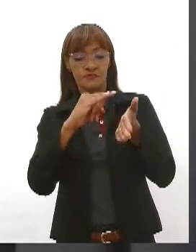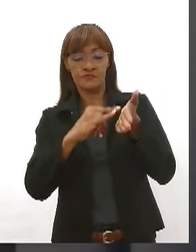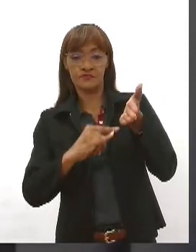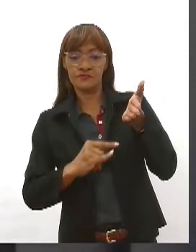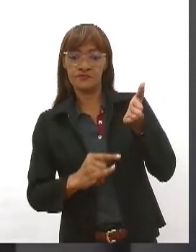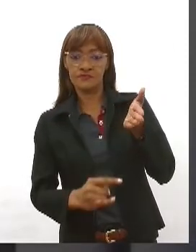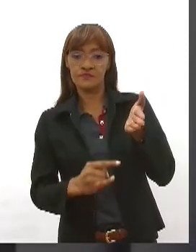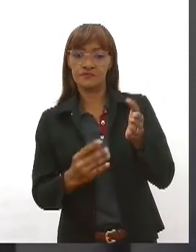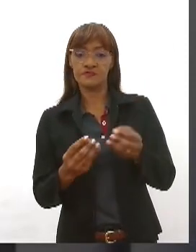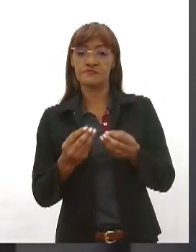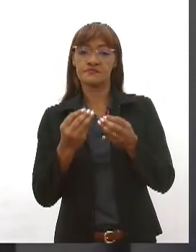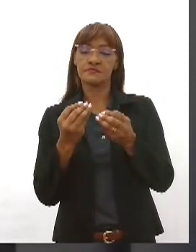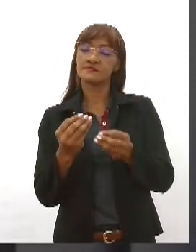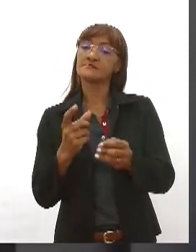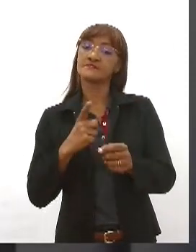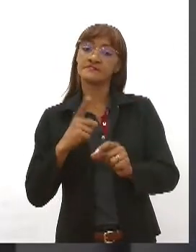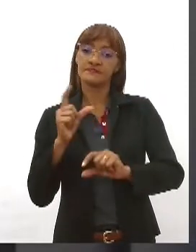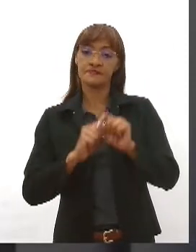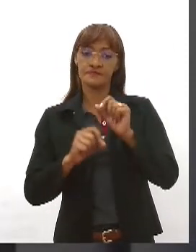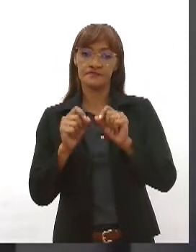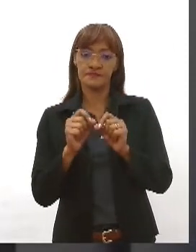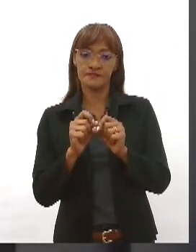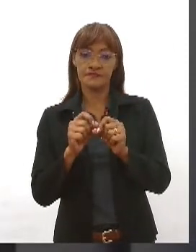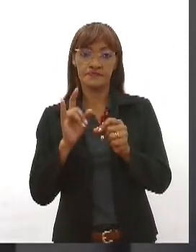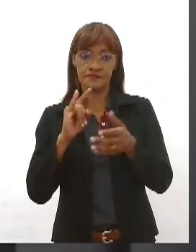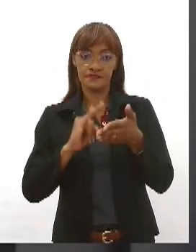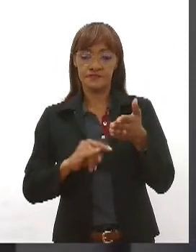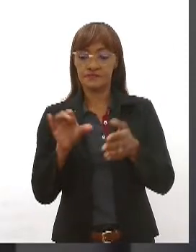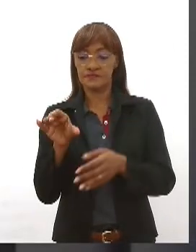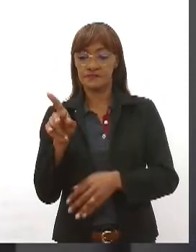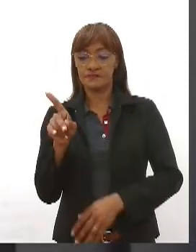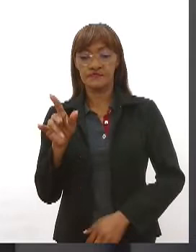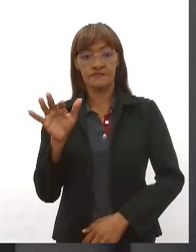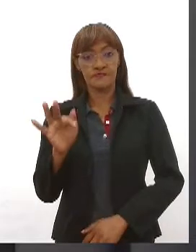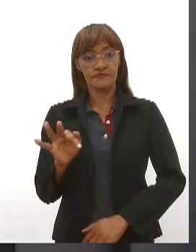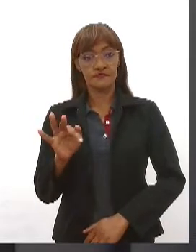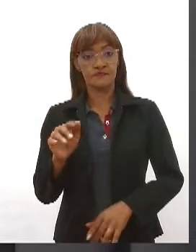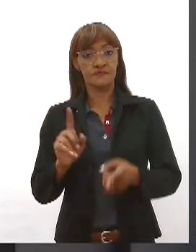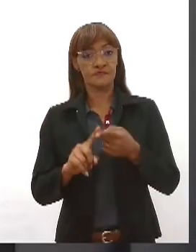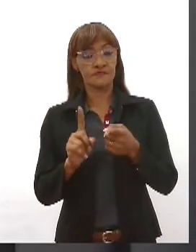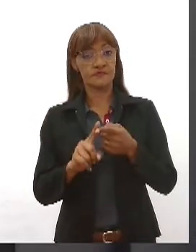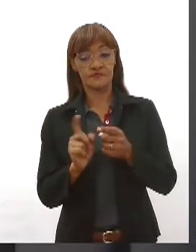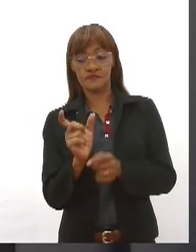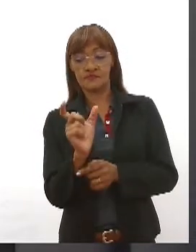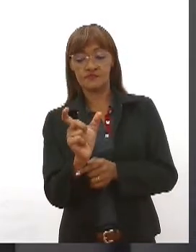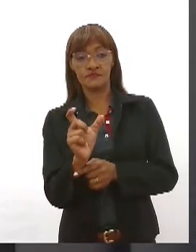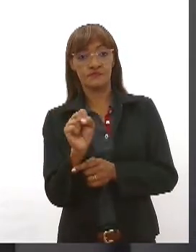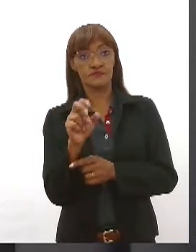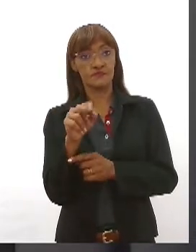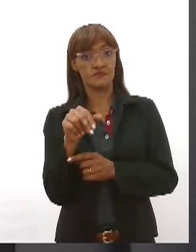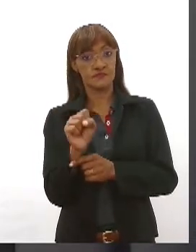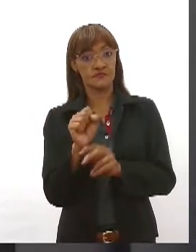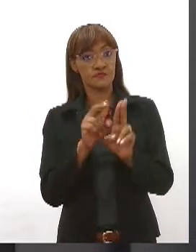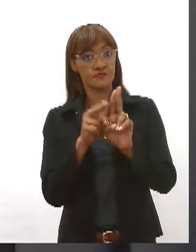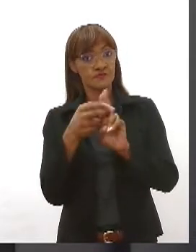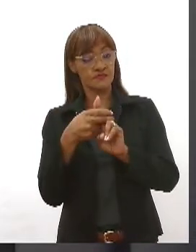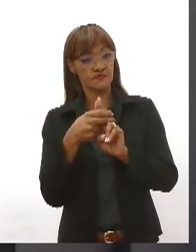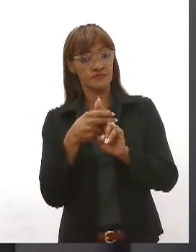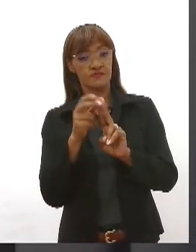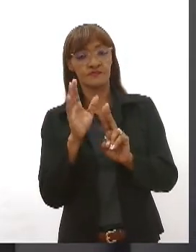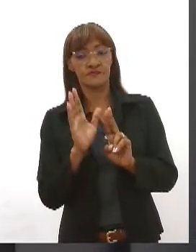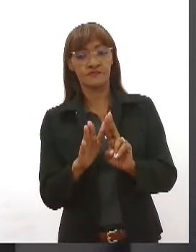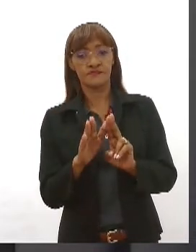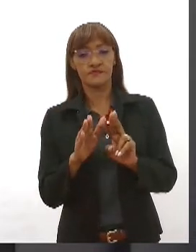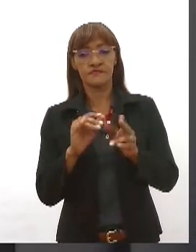obterem a certidão de nascimento, o CPF e o cartão do Sistema Único de Saúde, o SUS. Documentos necessários ao